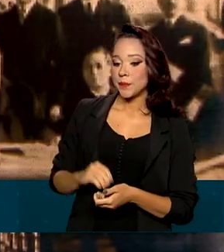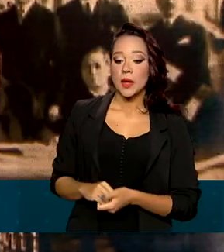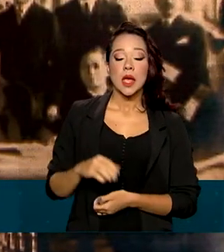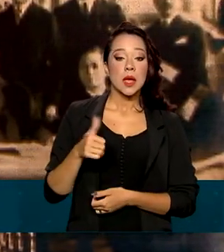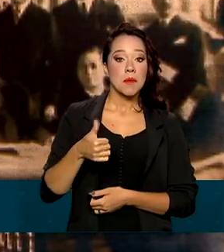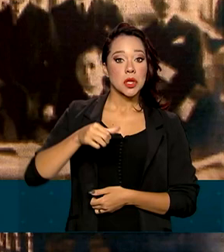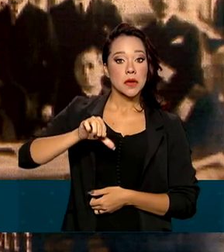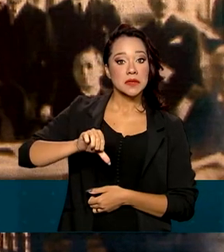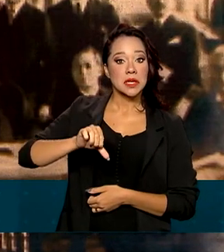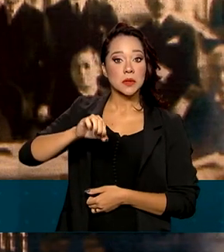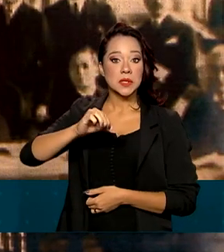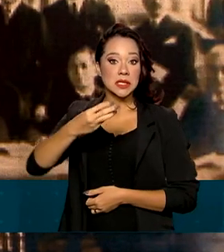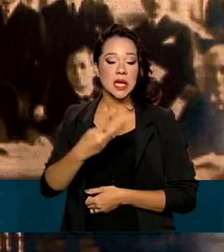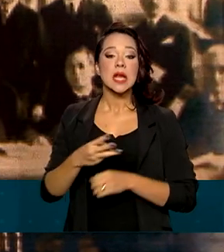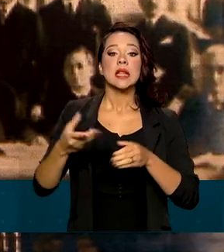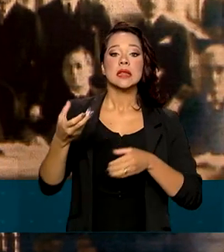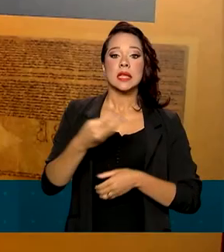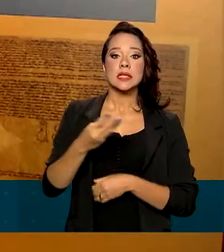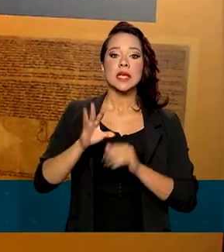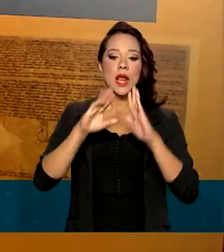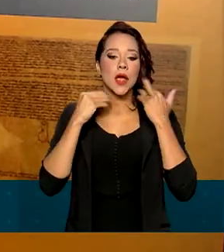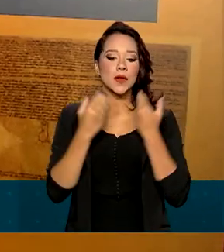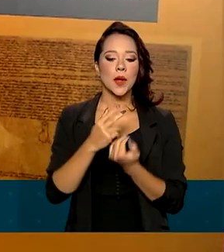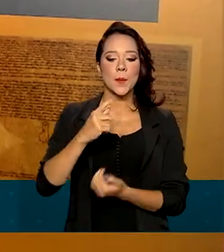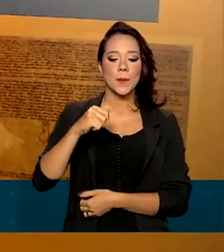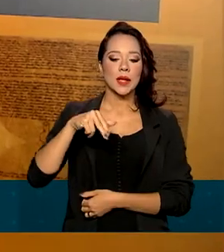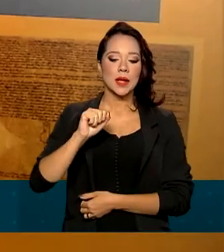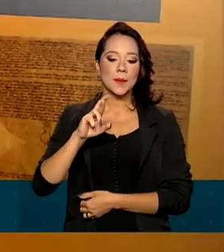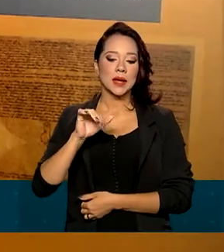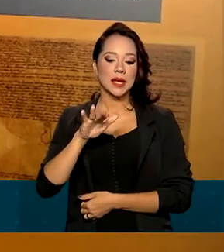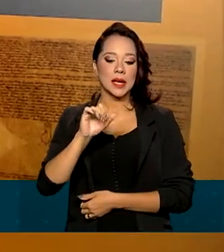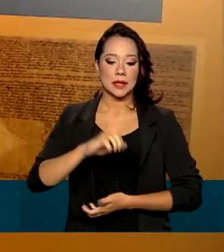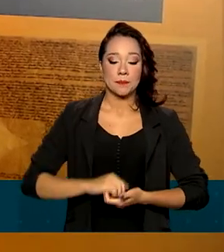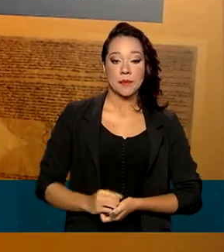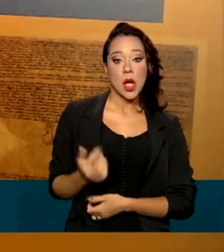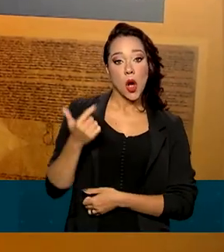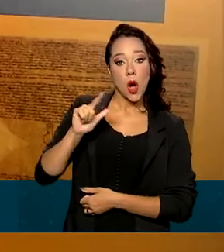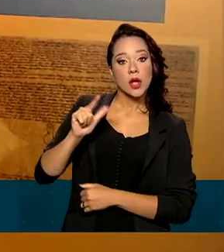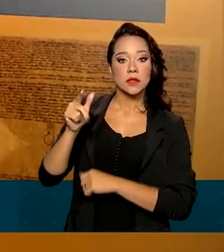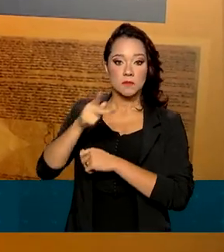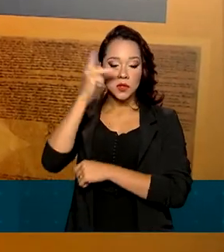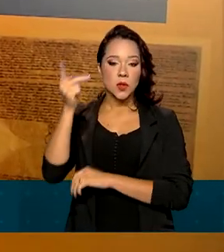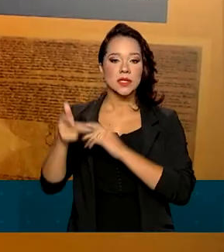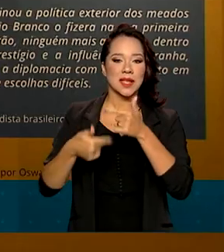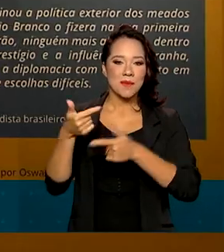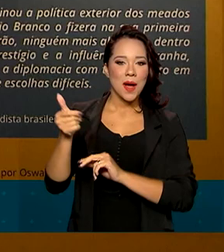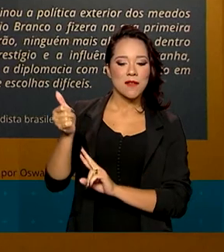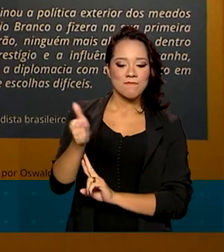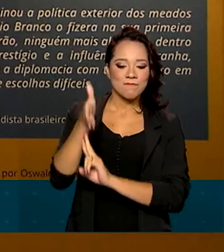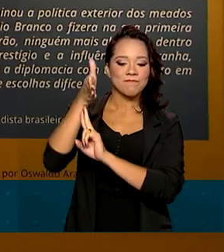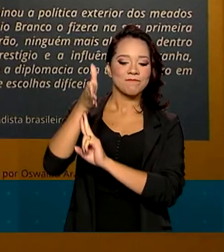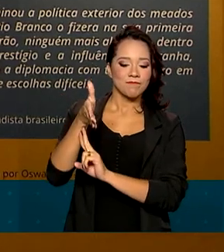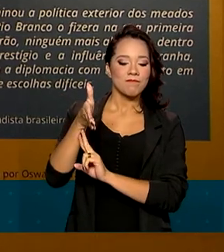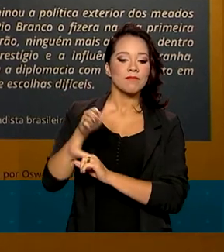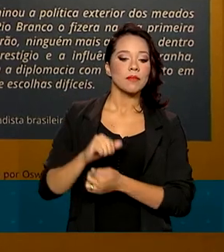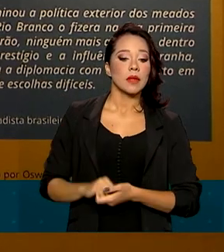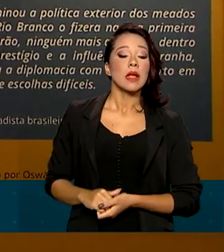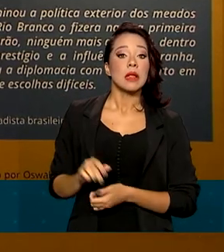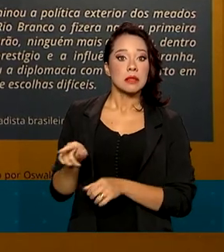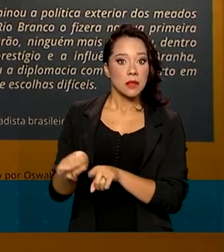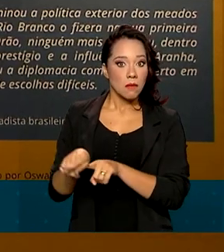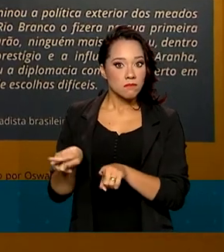durante a terceira conferência pan-americana. A atuação de outros chanceleres, como Joaquim Nabuco e Oswaldo Aranha,